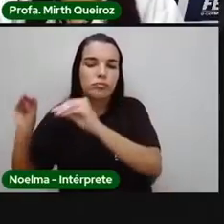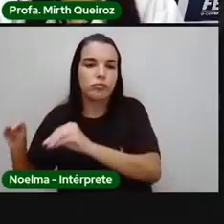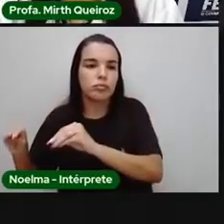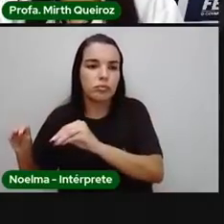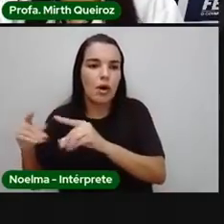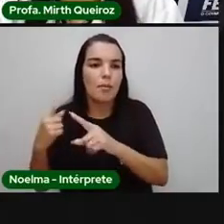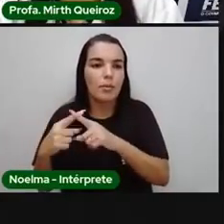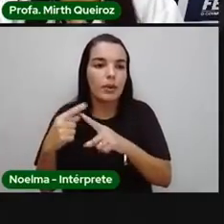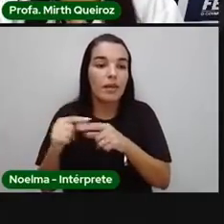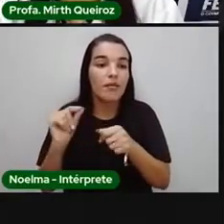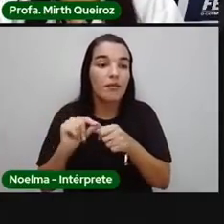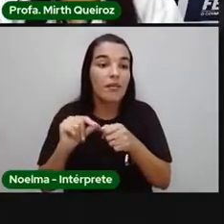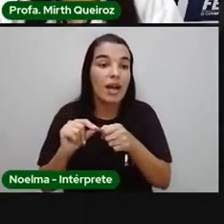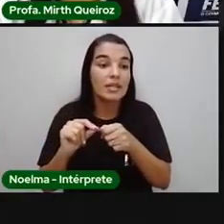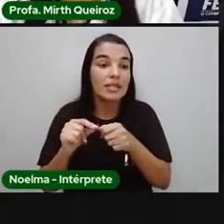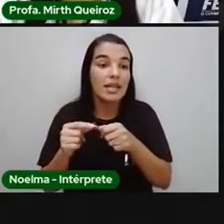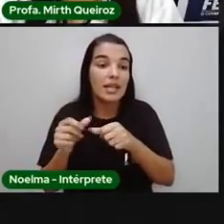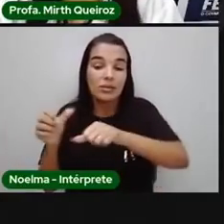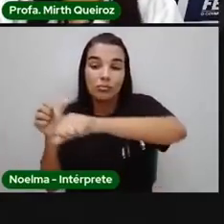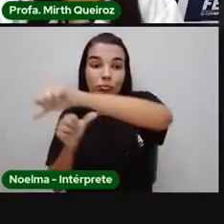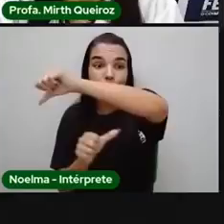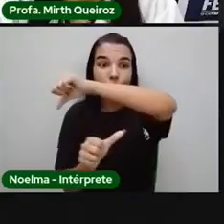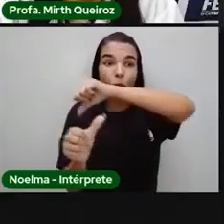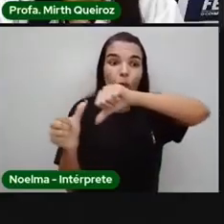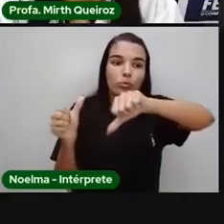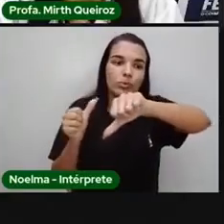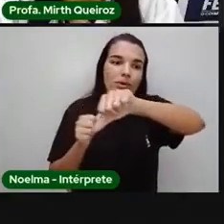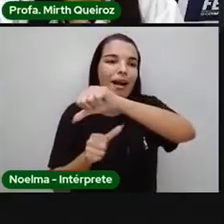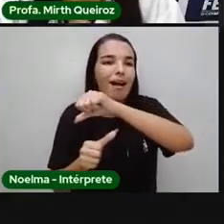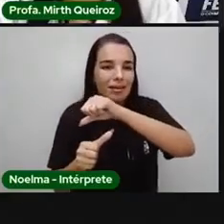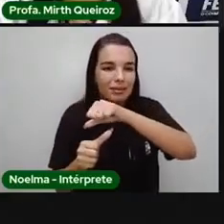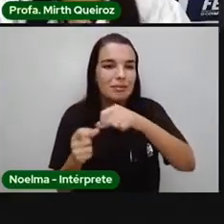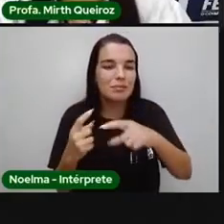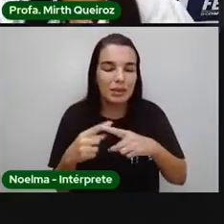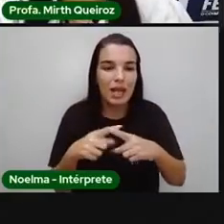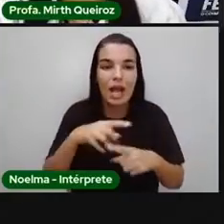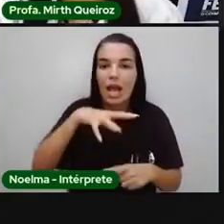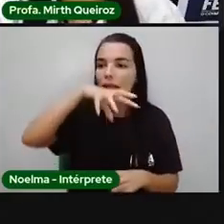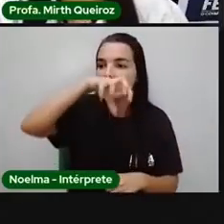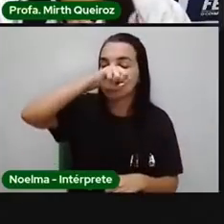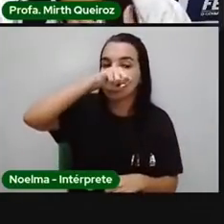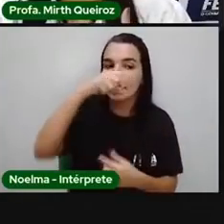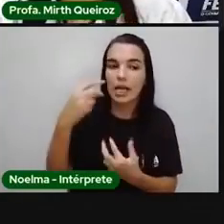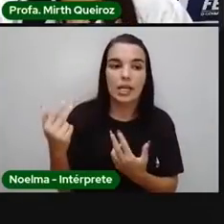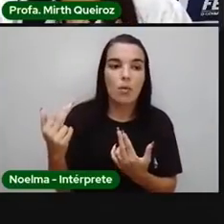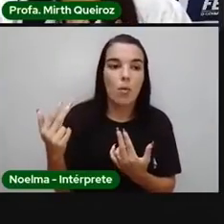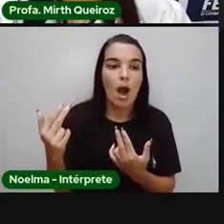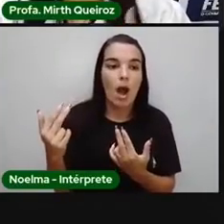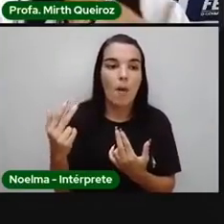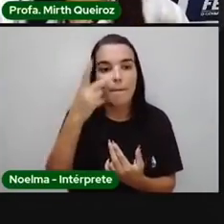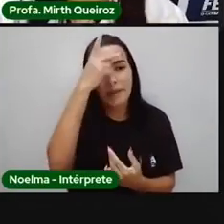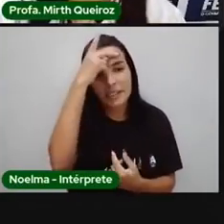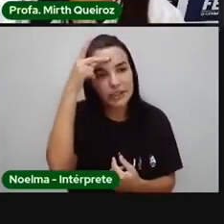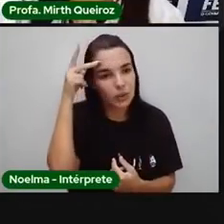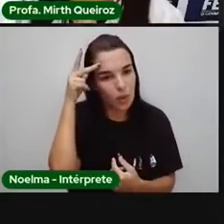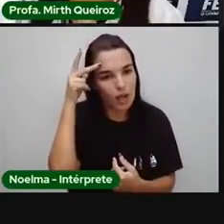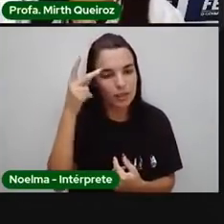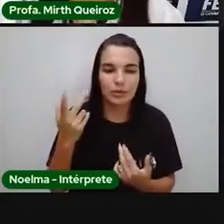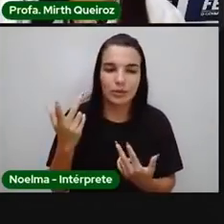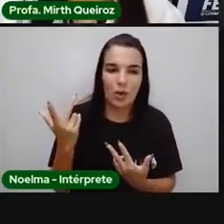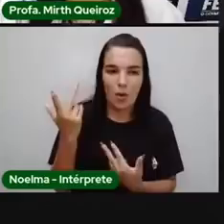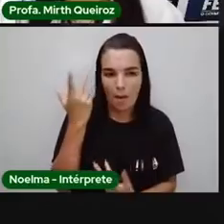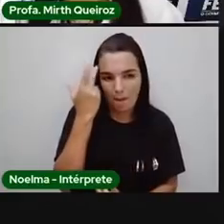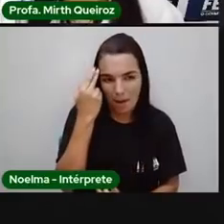fazem o contrário. Elas respiram como a gente respira. Porque a gente pega o oxigênio e libera o gás